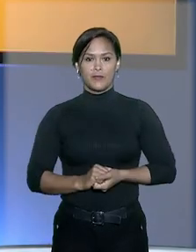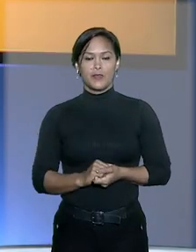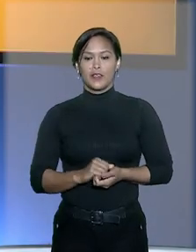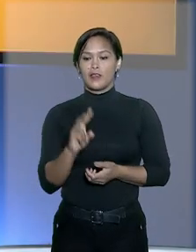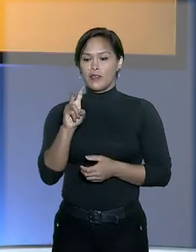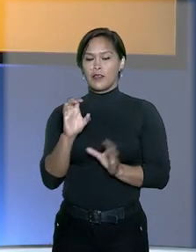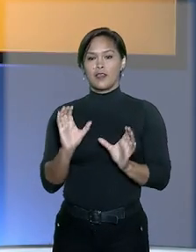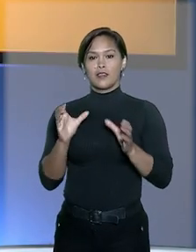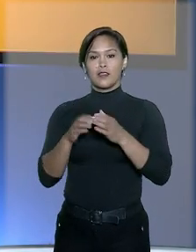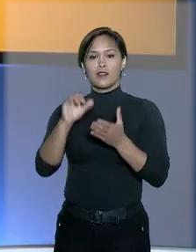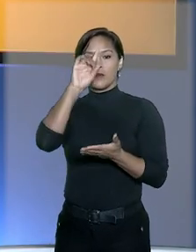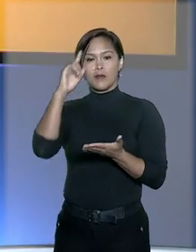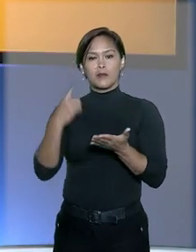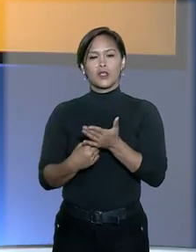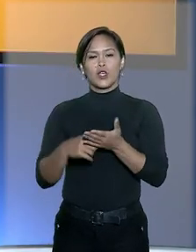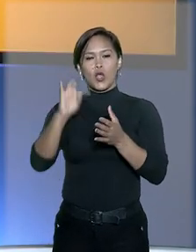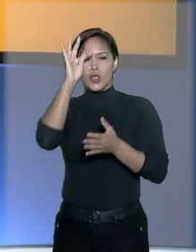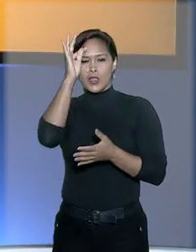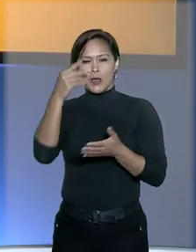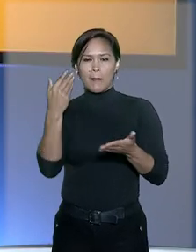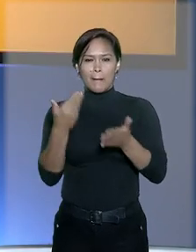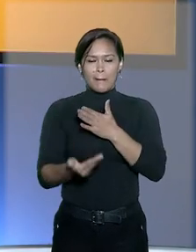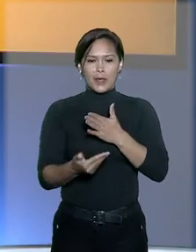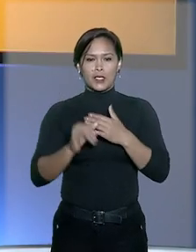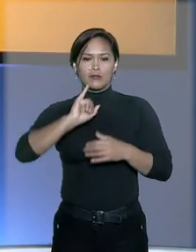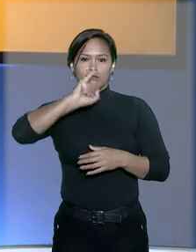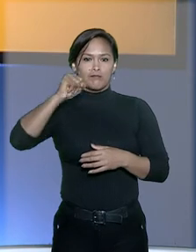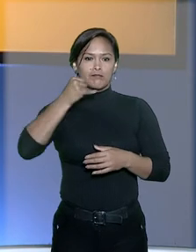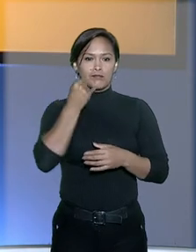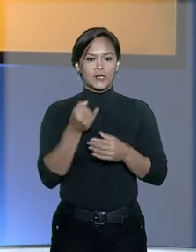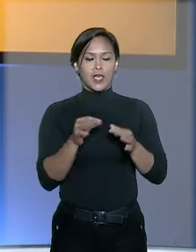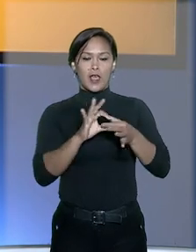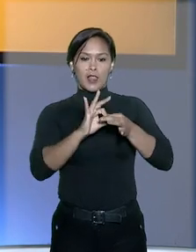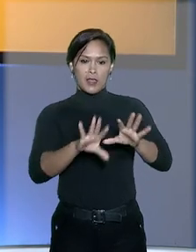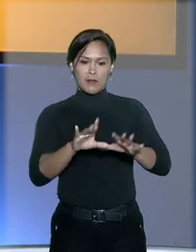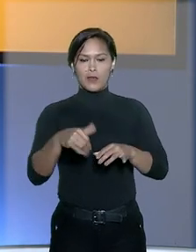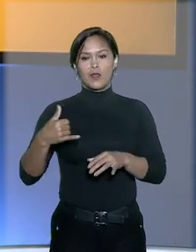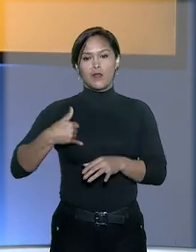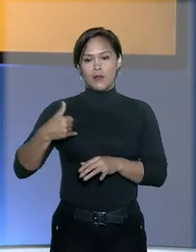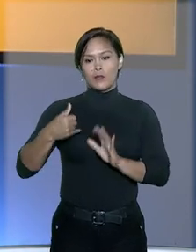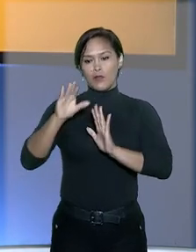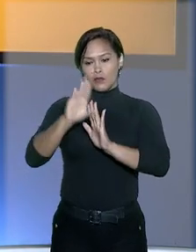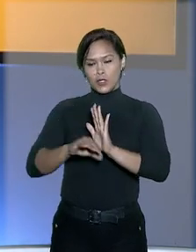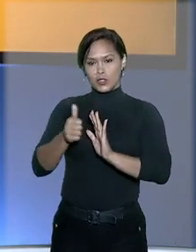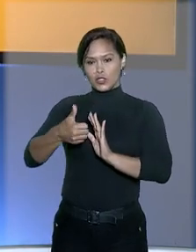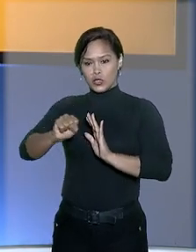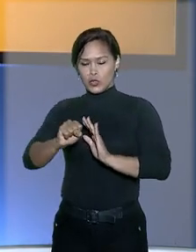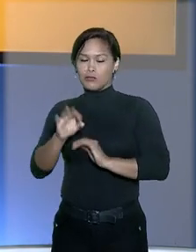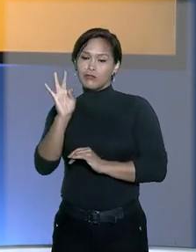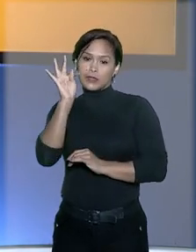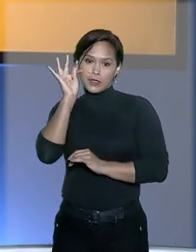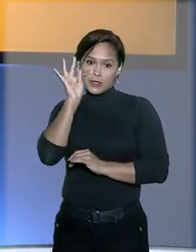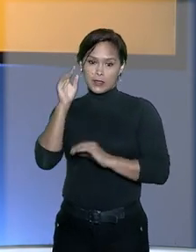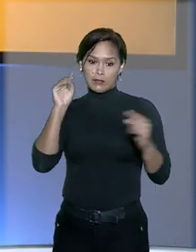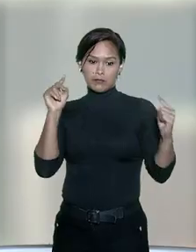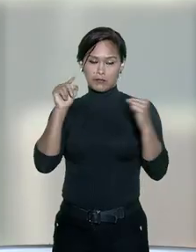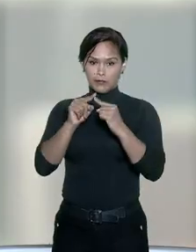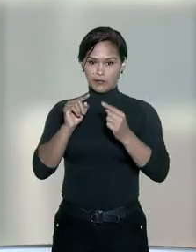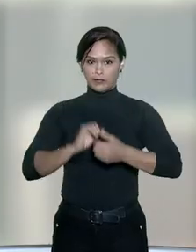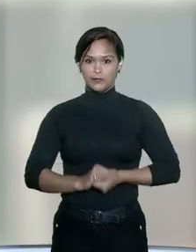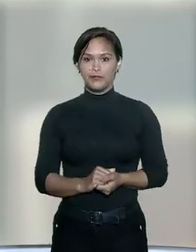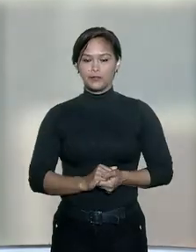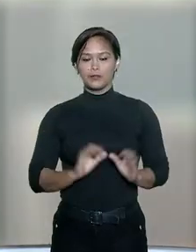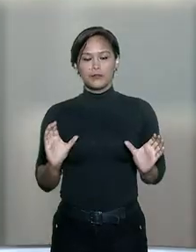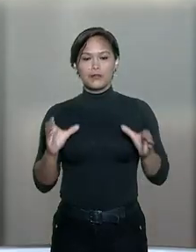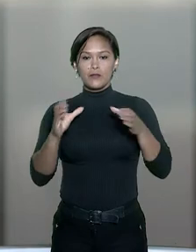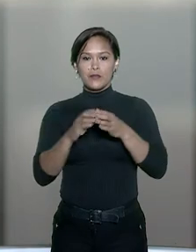quinta turma aplicou a teoria da perda de uma chance e a absolveu o menor acusado com base em testemunhos indiretos. O